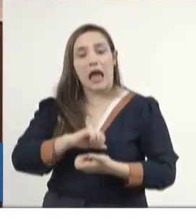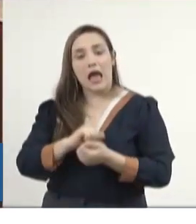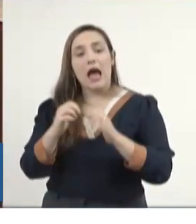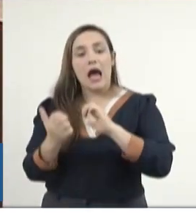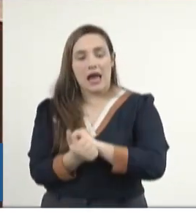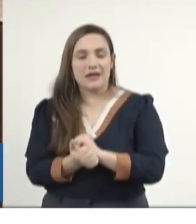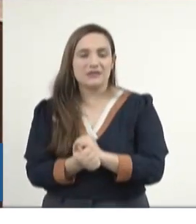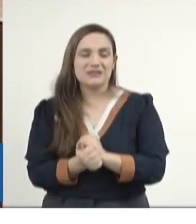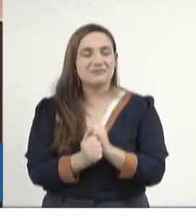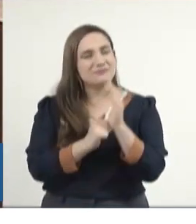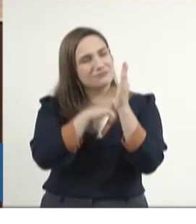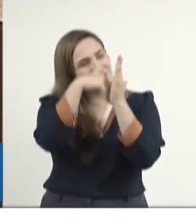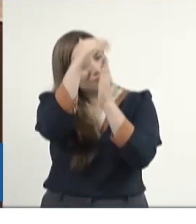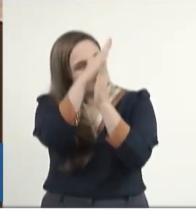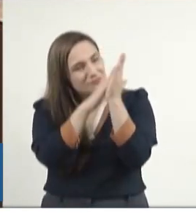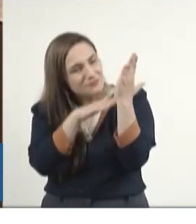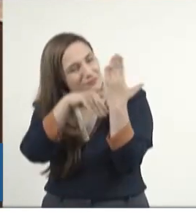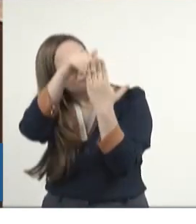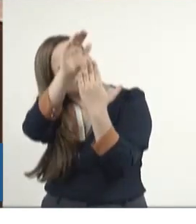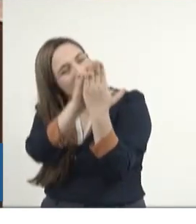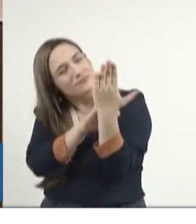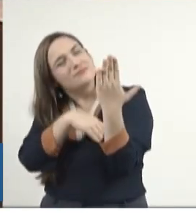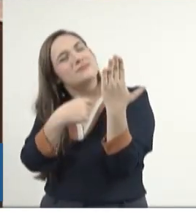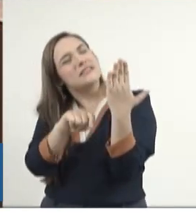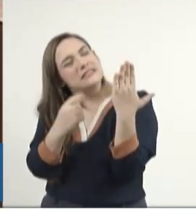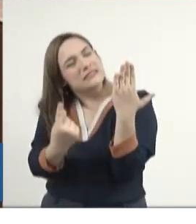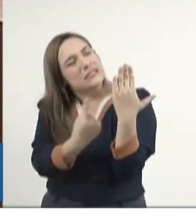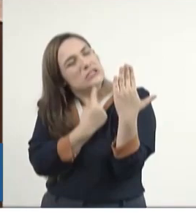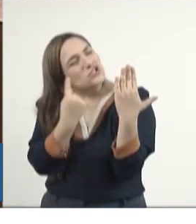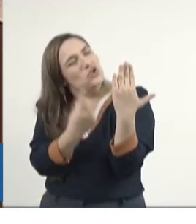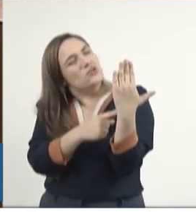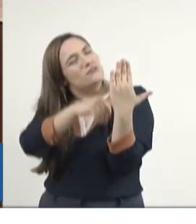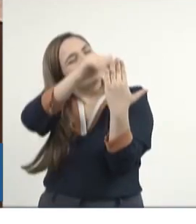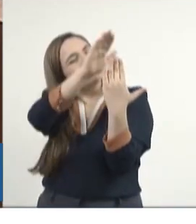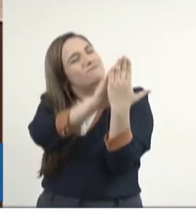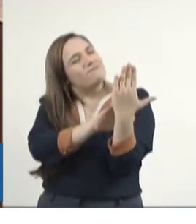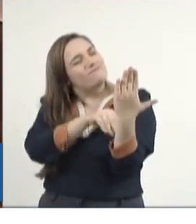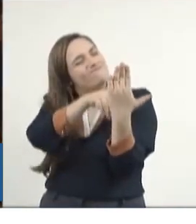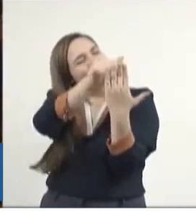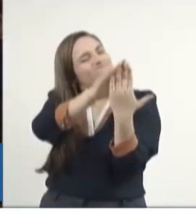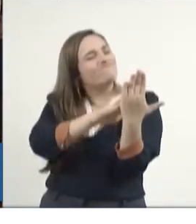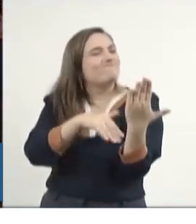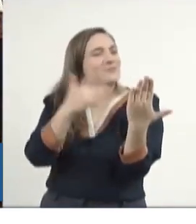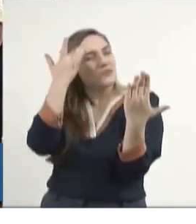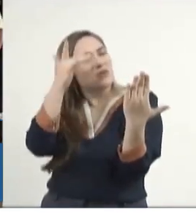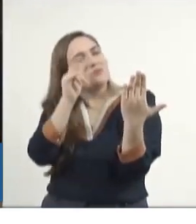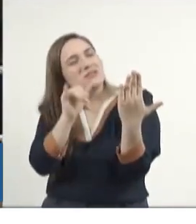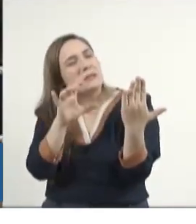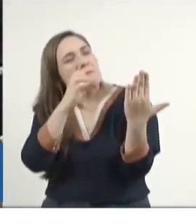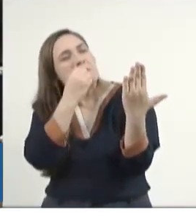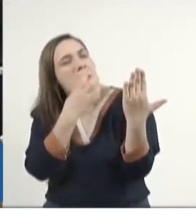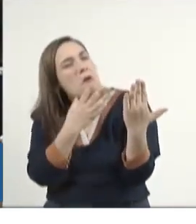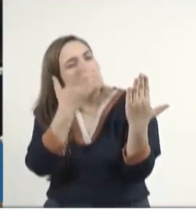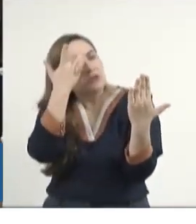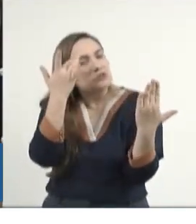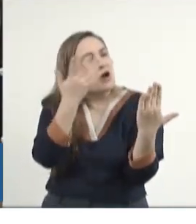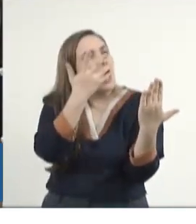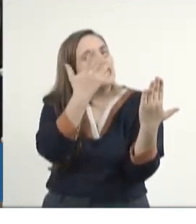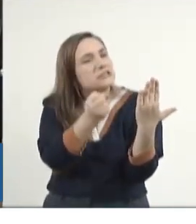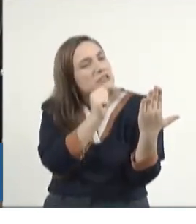artista tem que impor uma solidão. O que ele pinta, ele não sabe se vão gostar, se vão comprar.